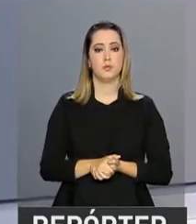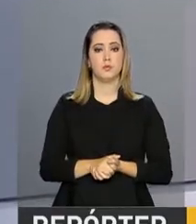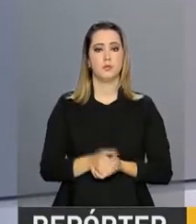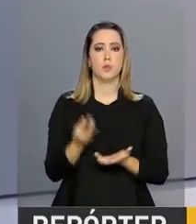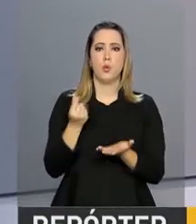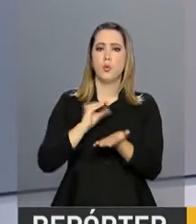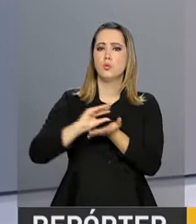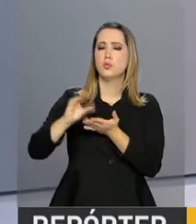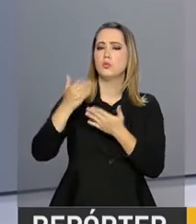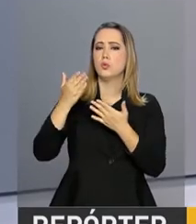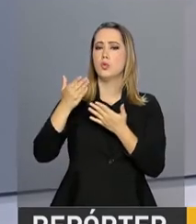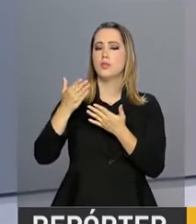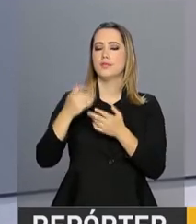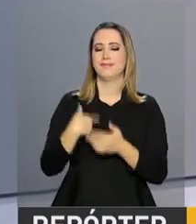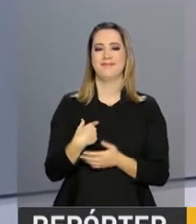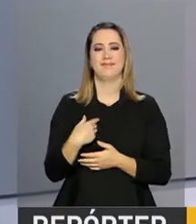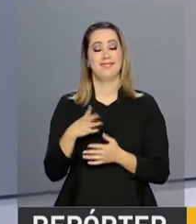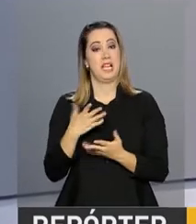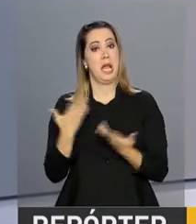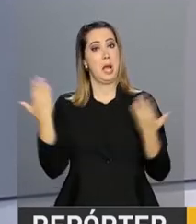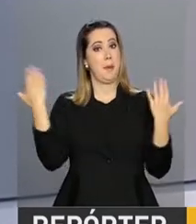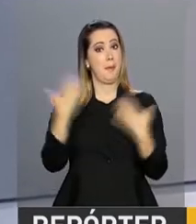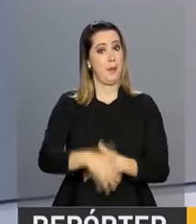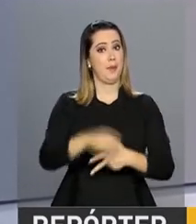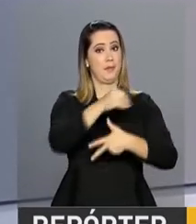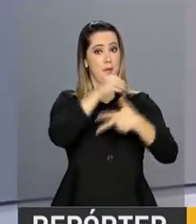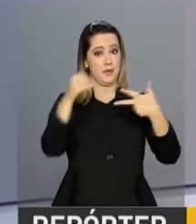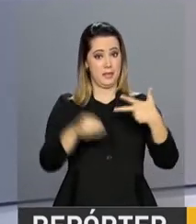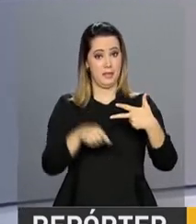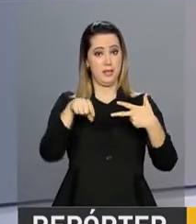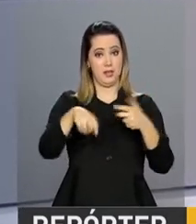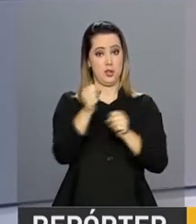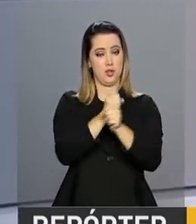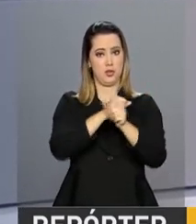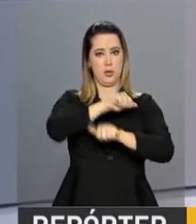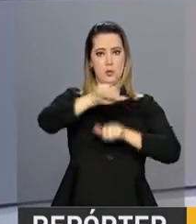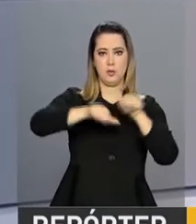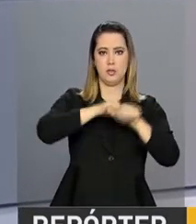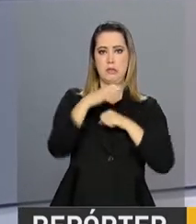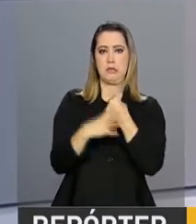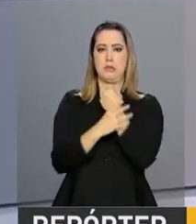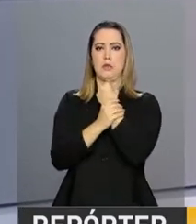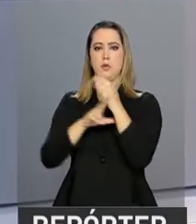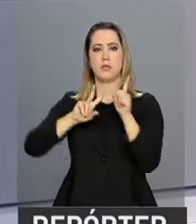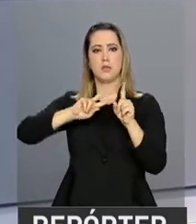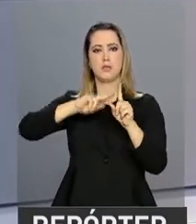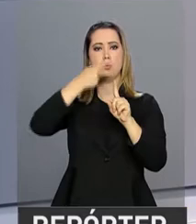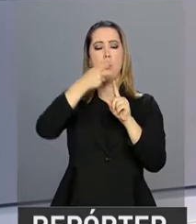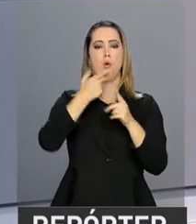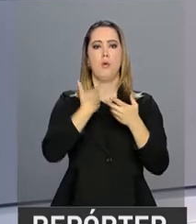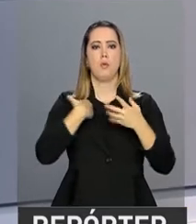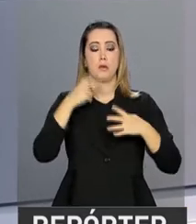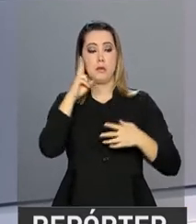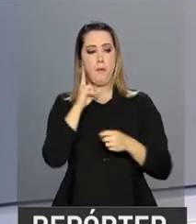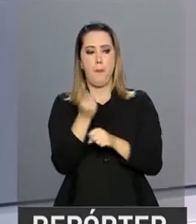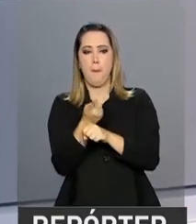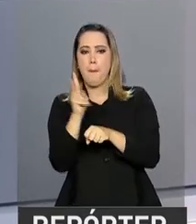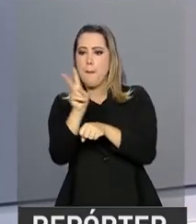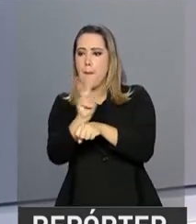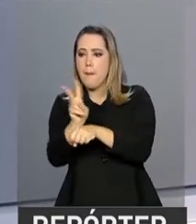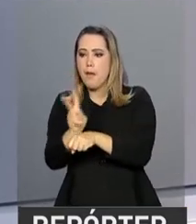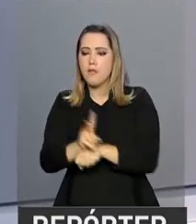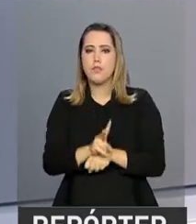aplicação das provas do Enem neste ano vai ter algumas alterações. Além da segurança redobrada, com equipamentos para rastrear